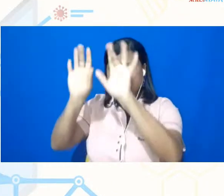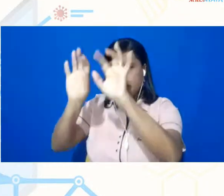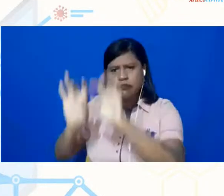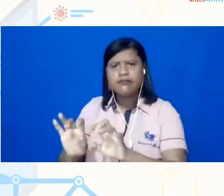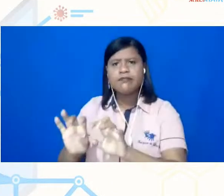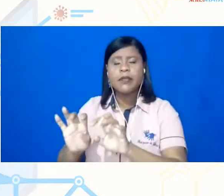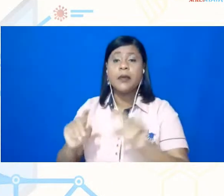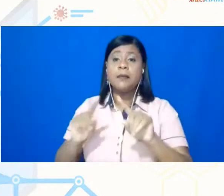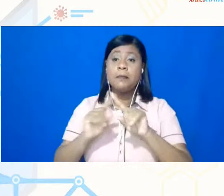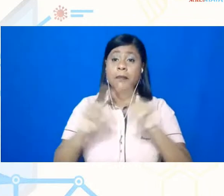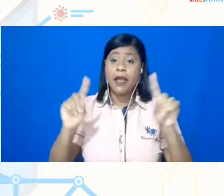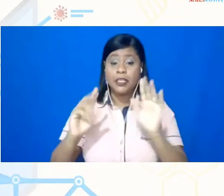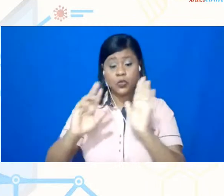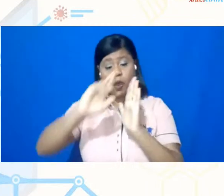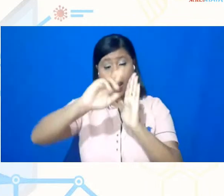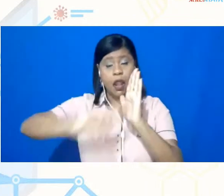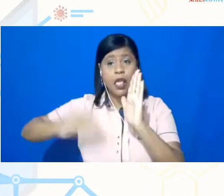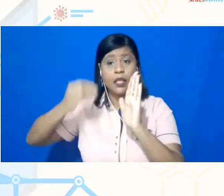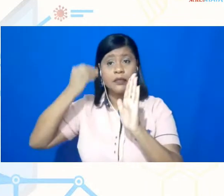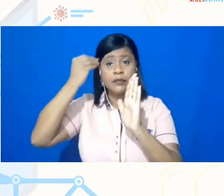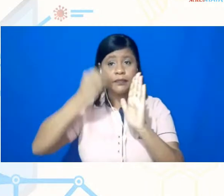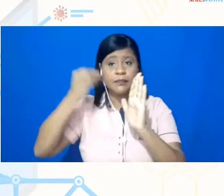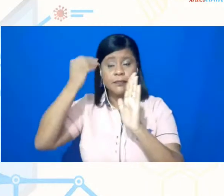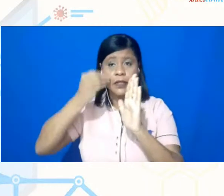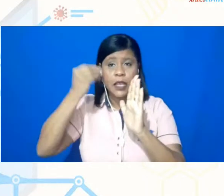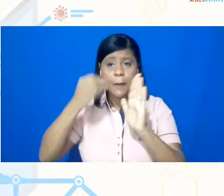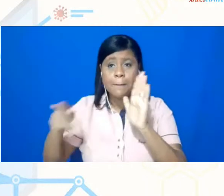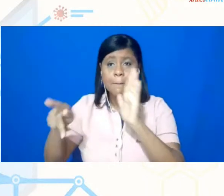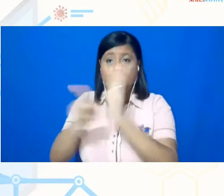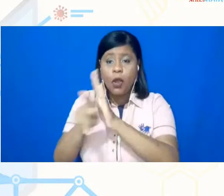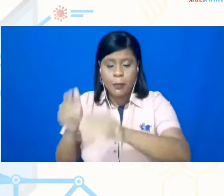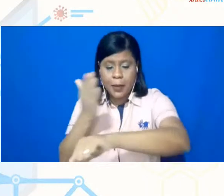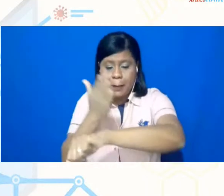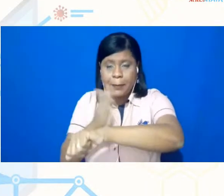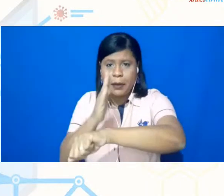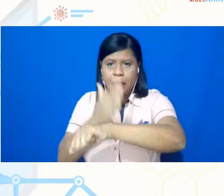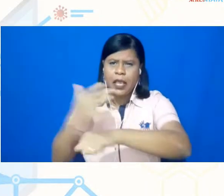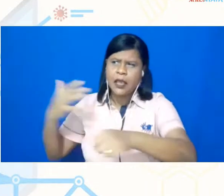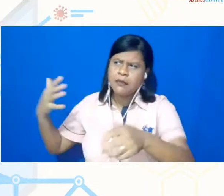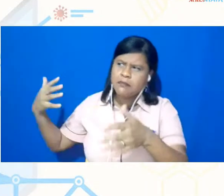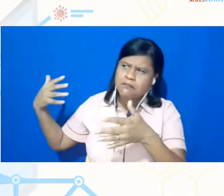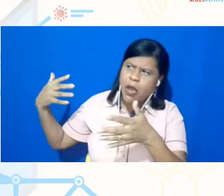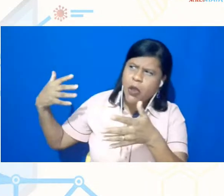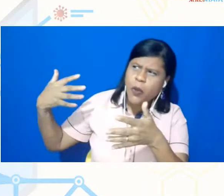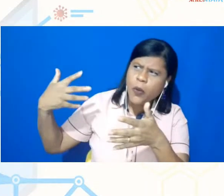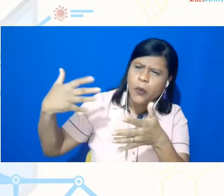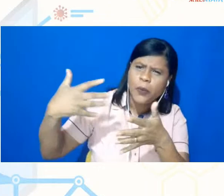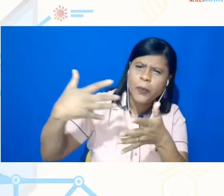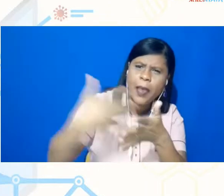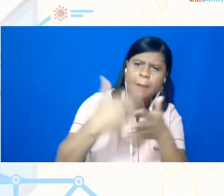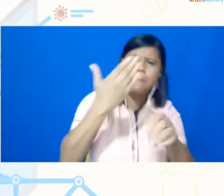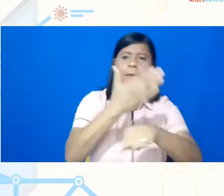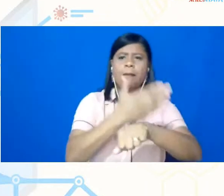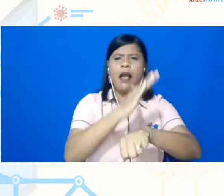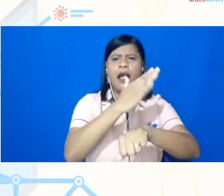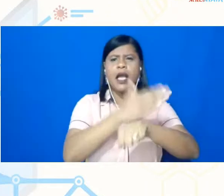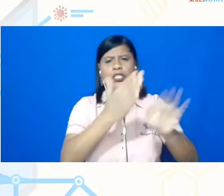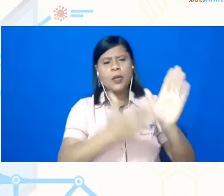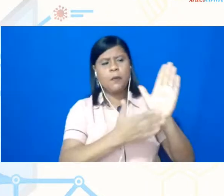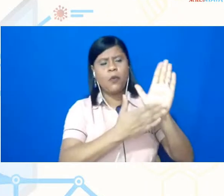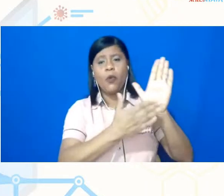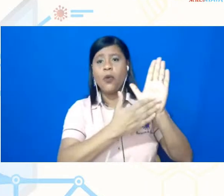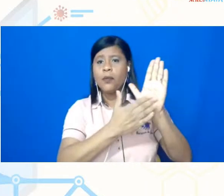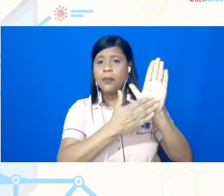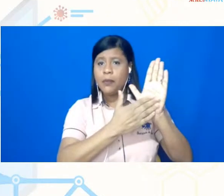traz os achados da prática, ele traz a caminhada, ele traz aquelas propostas que